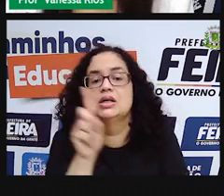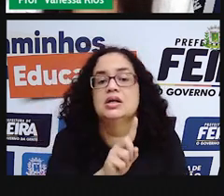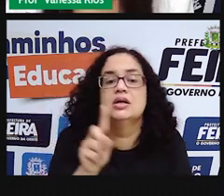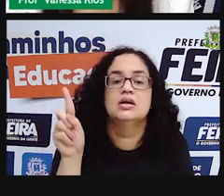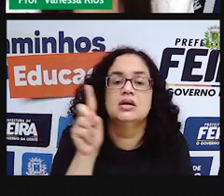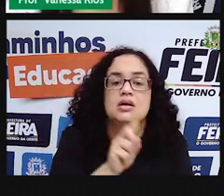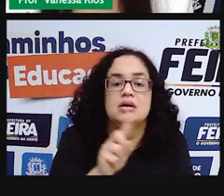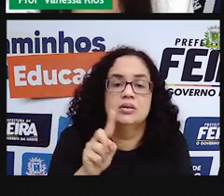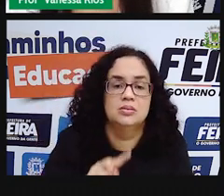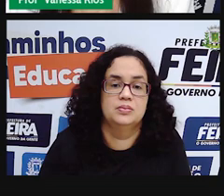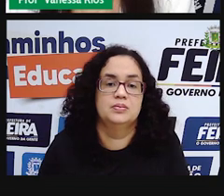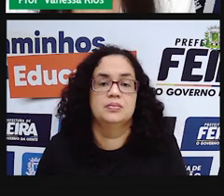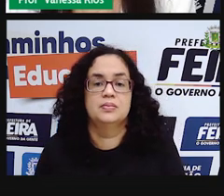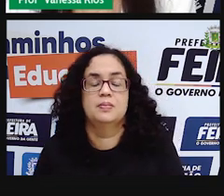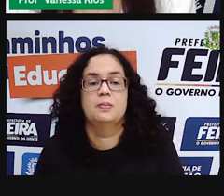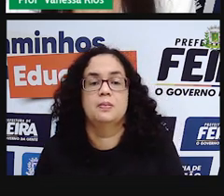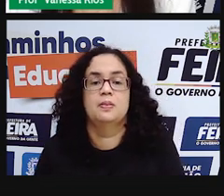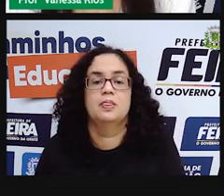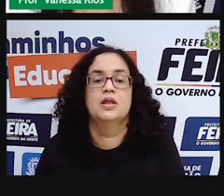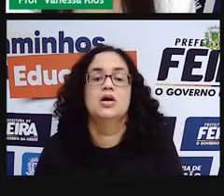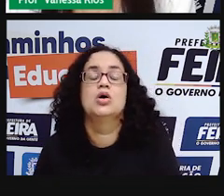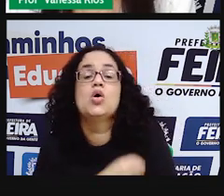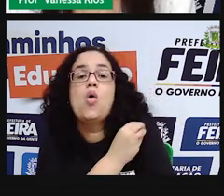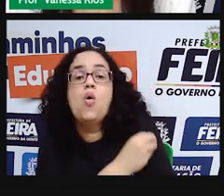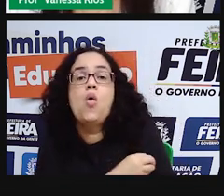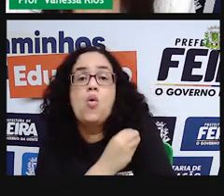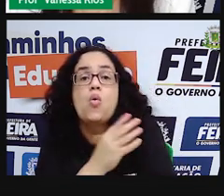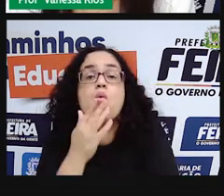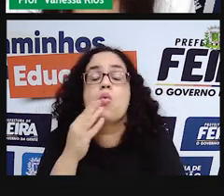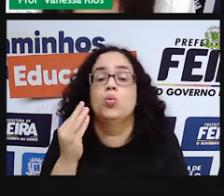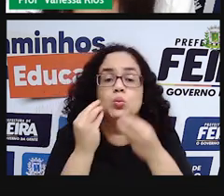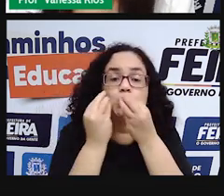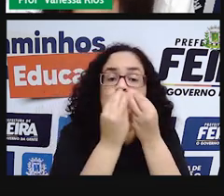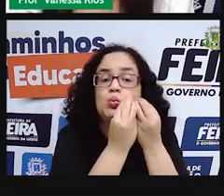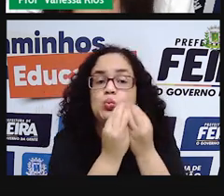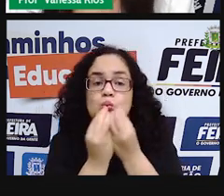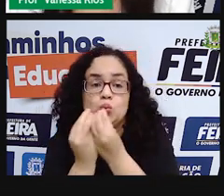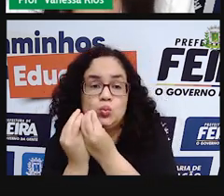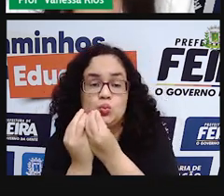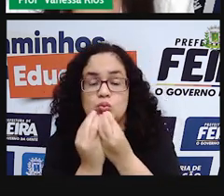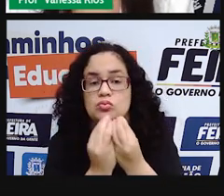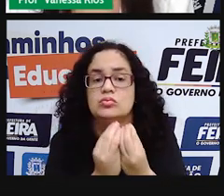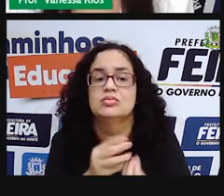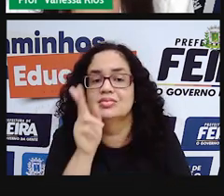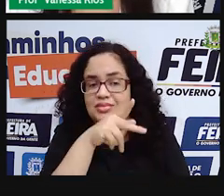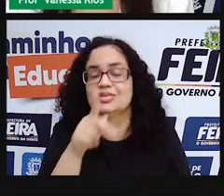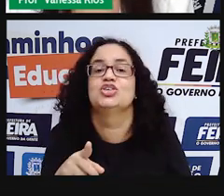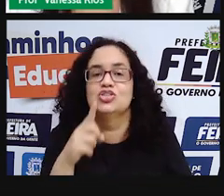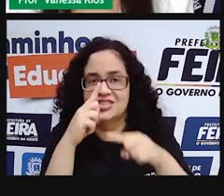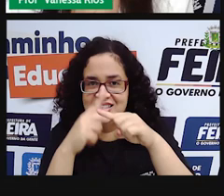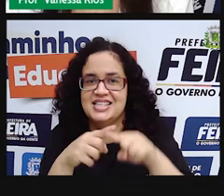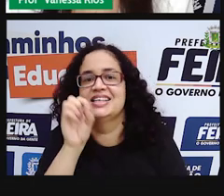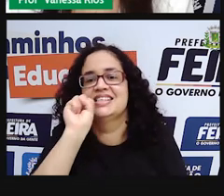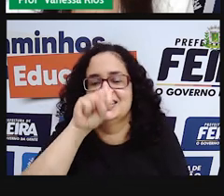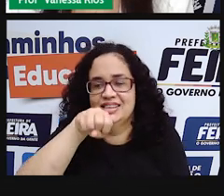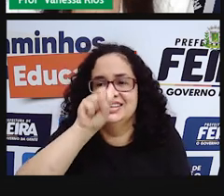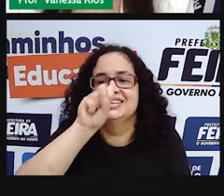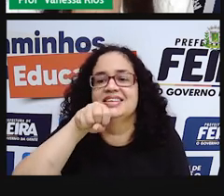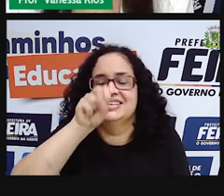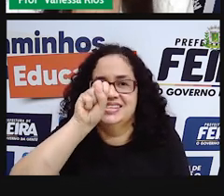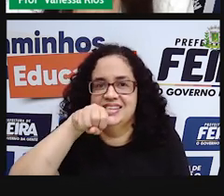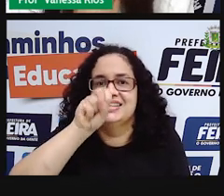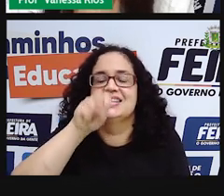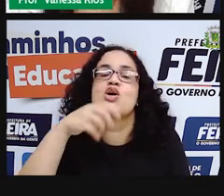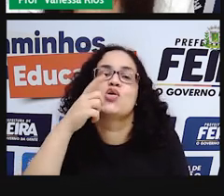não foi capaz. Agora a gente vai observar o guardanapo. E a Pró já marcou ali, não é? O guardanapo, ó.